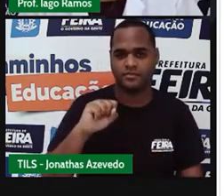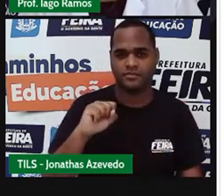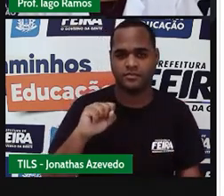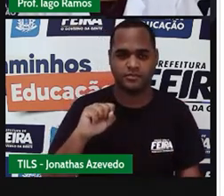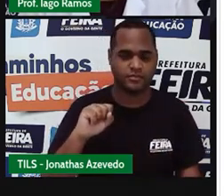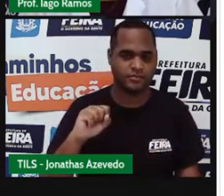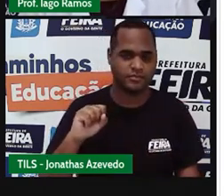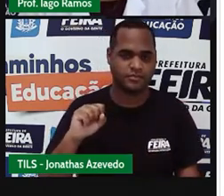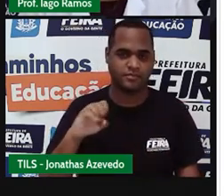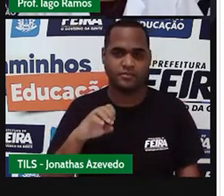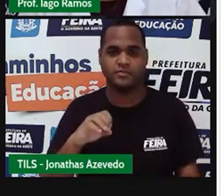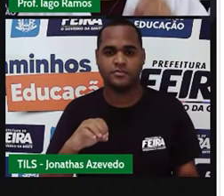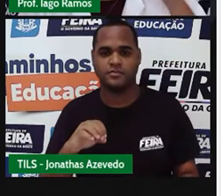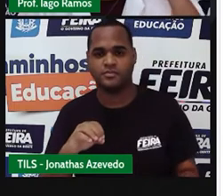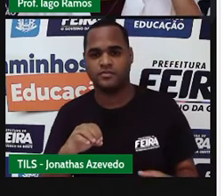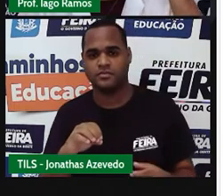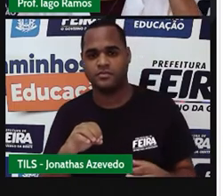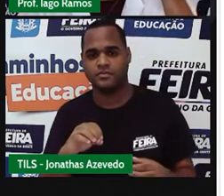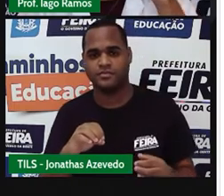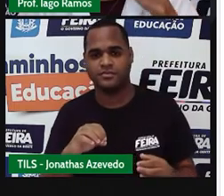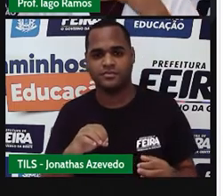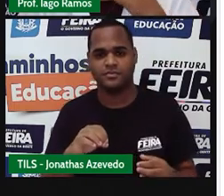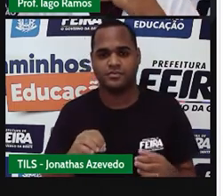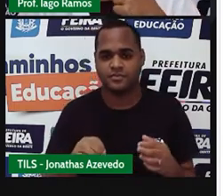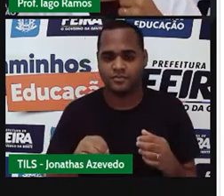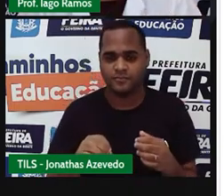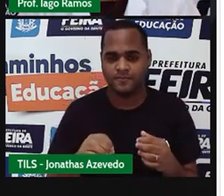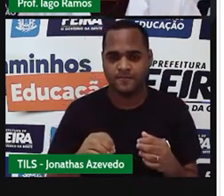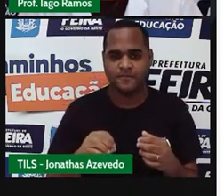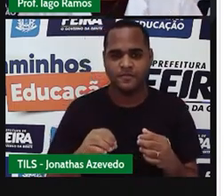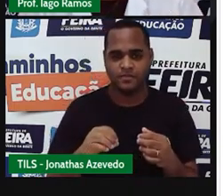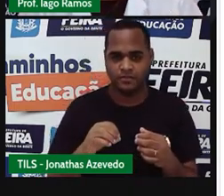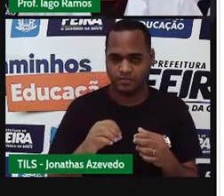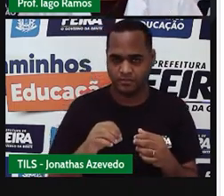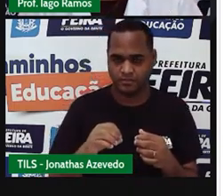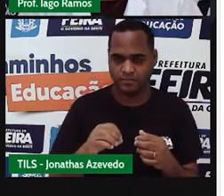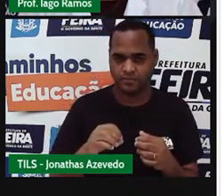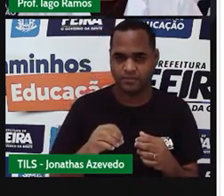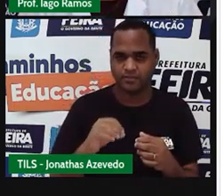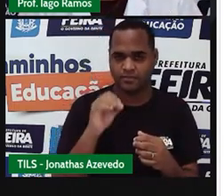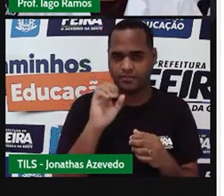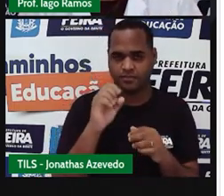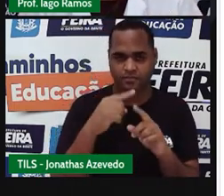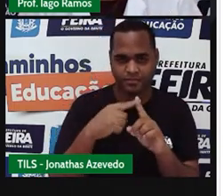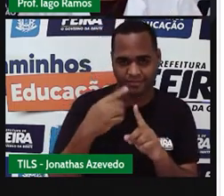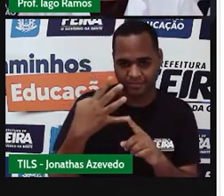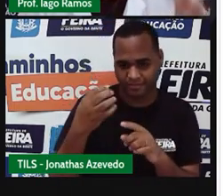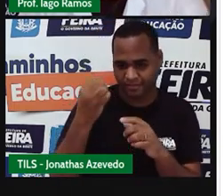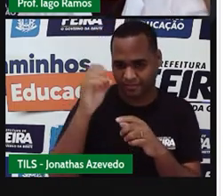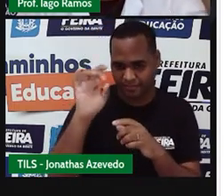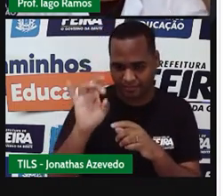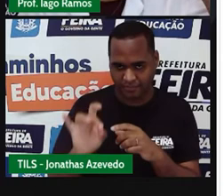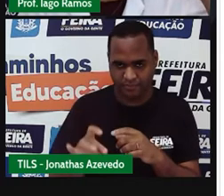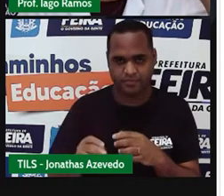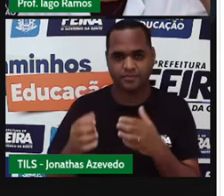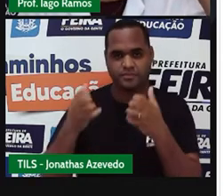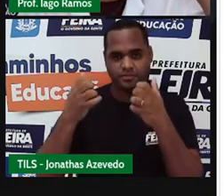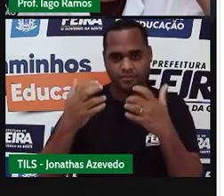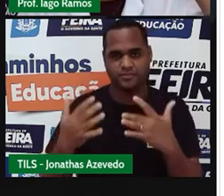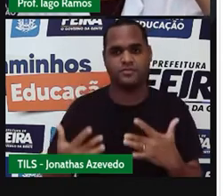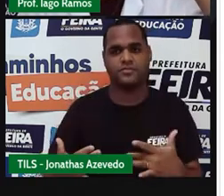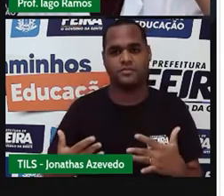par. Que dá 8. Depois começa a vir números ímpares. A gente teve uma sequência de 1, 2, 3, 4 números